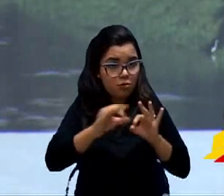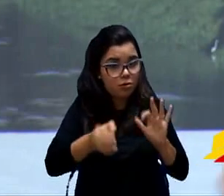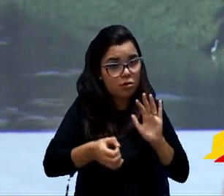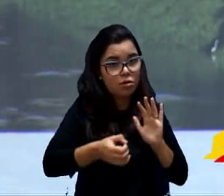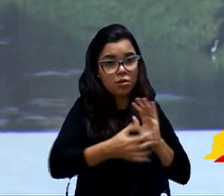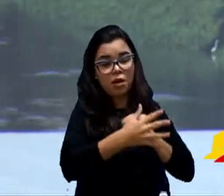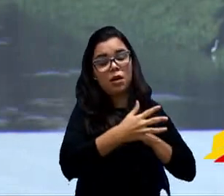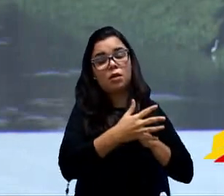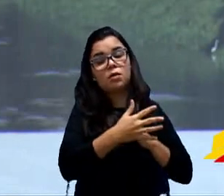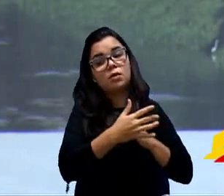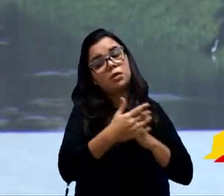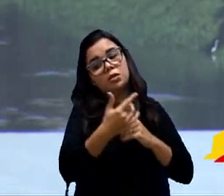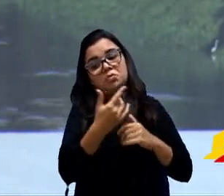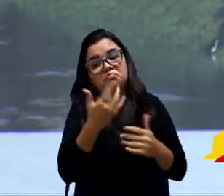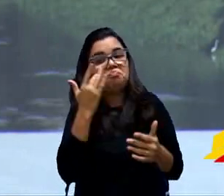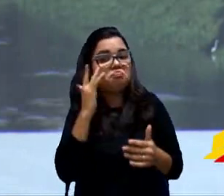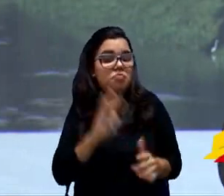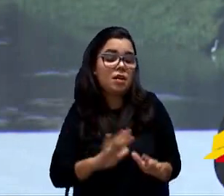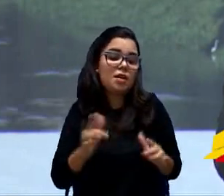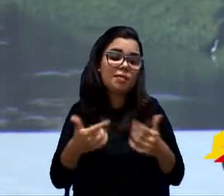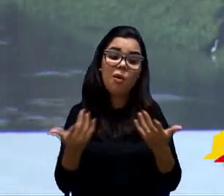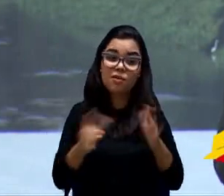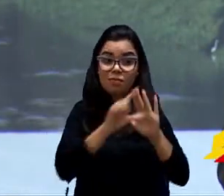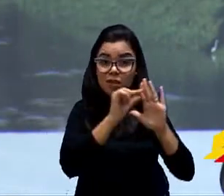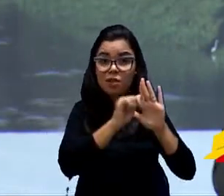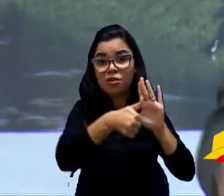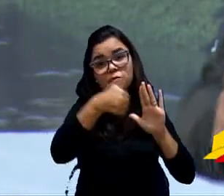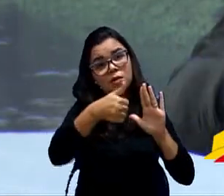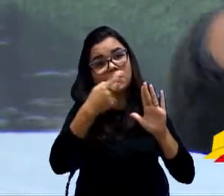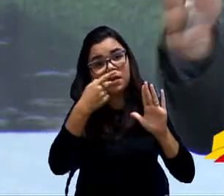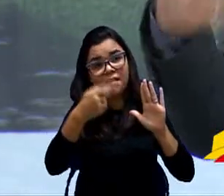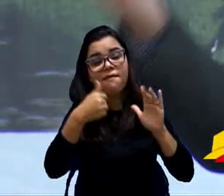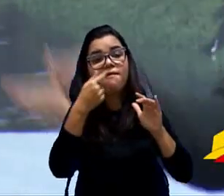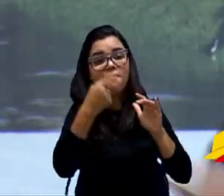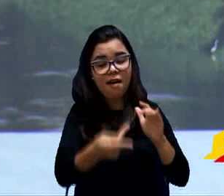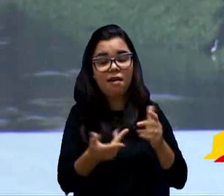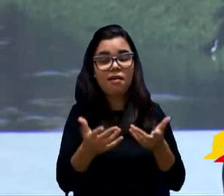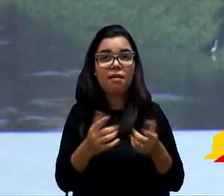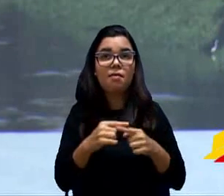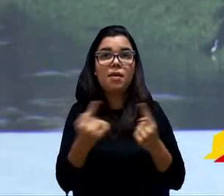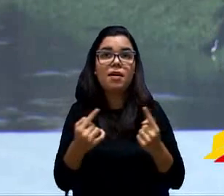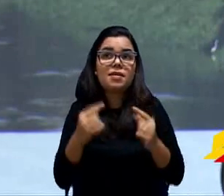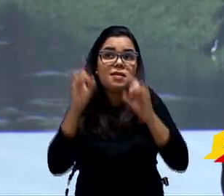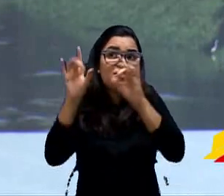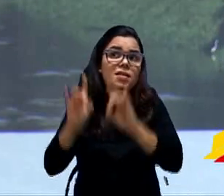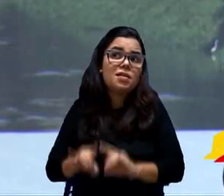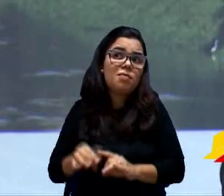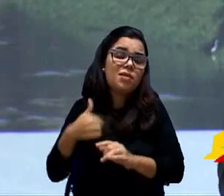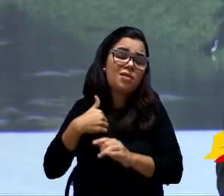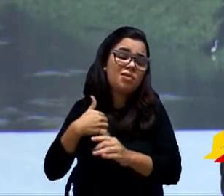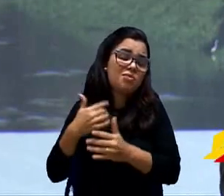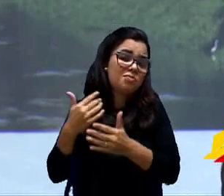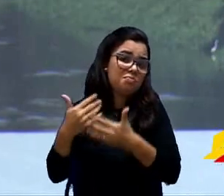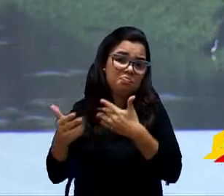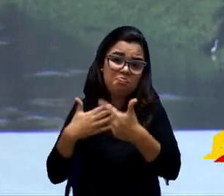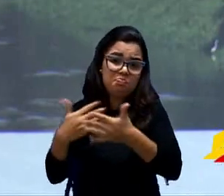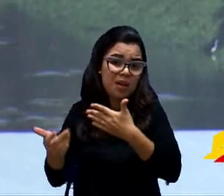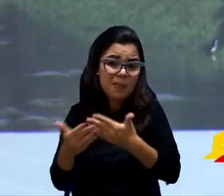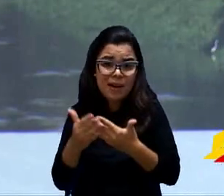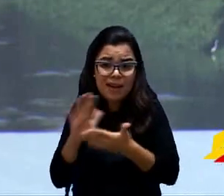no interesse... Ah, não. Se bem que o artigo 1º até defende isso. Mas especialmente. Especialmente não serve para nada, gente, num projeto.